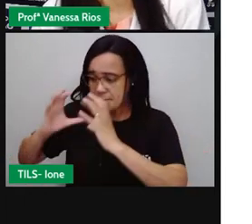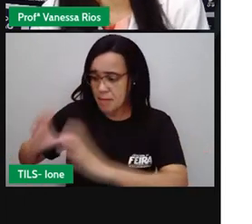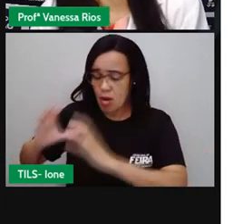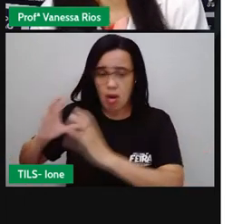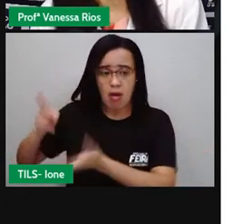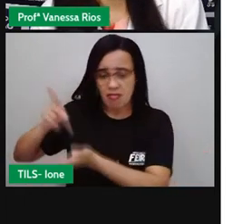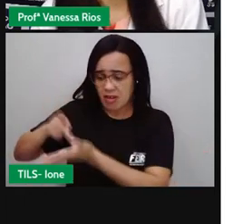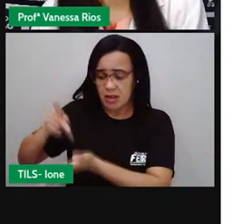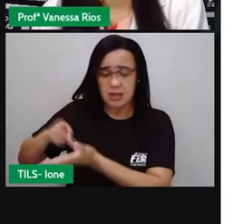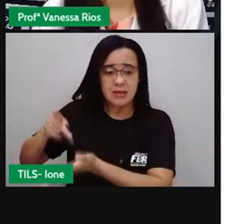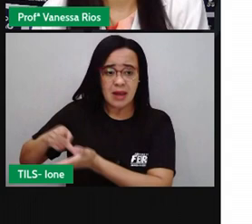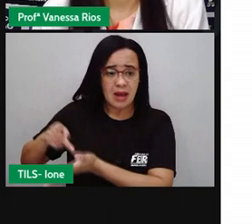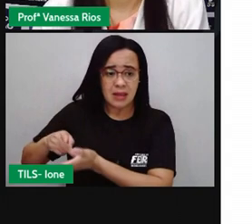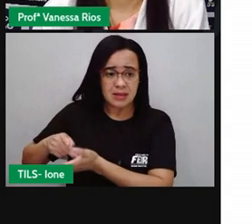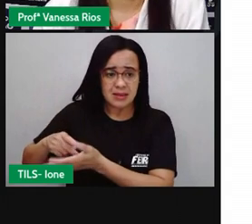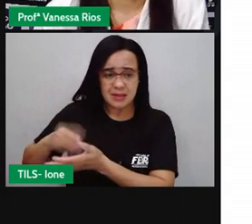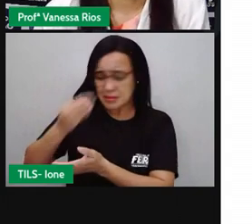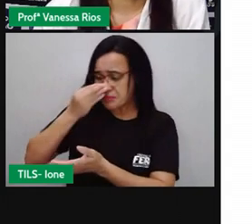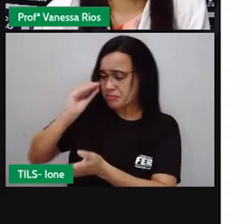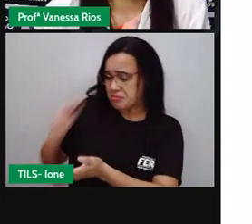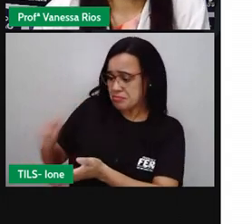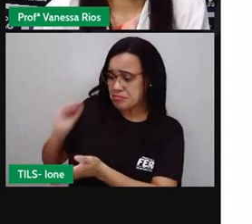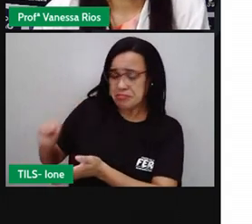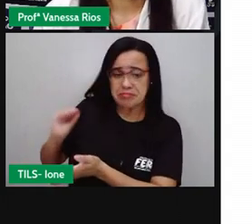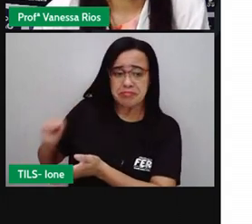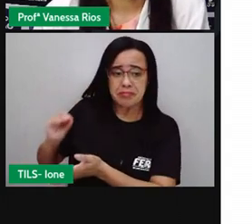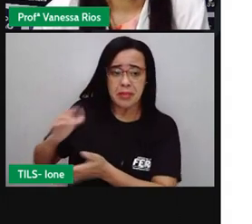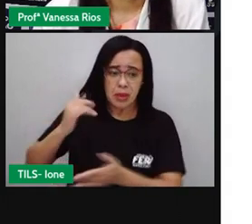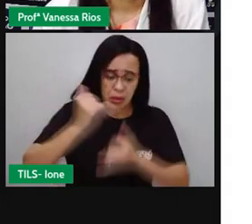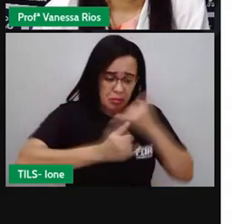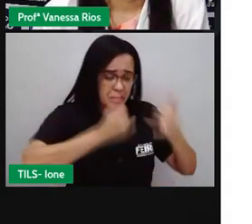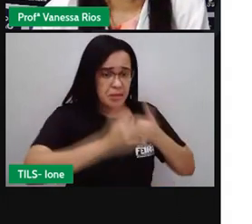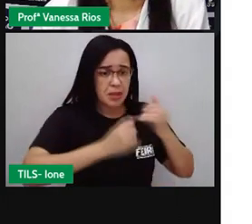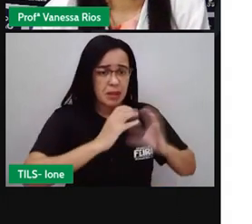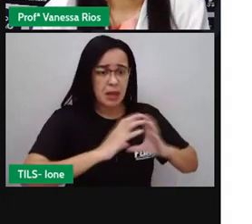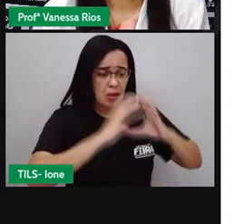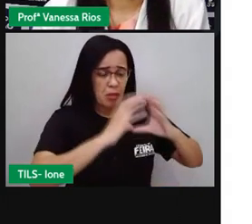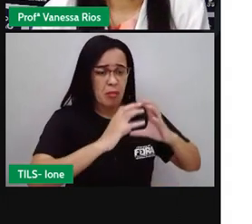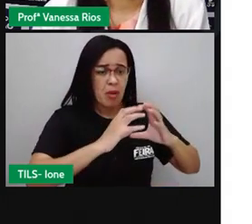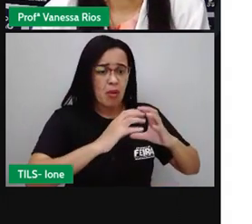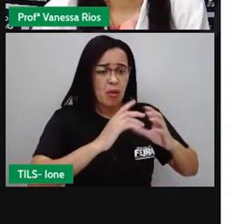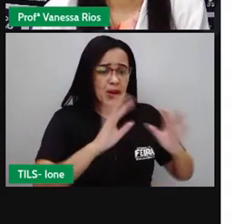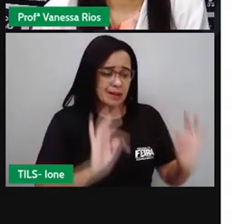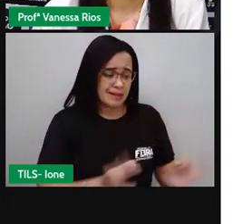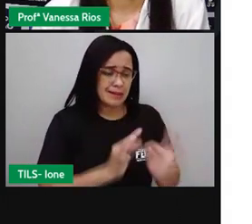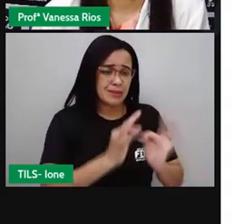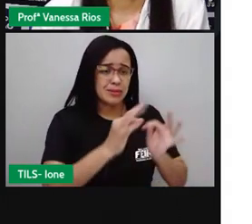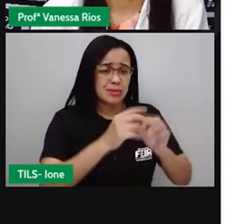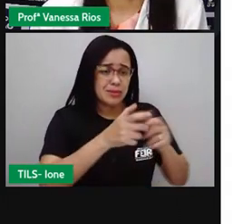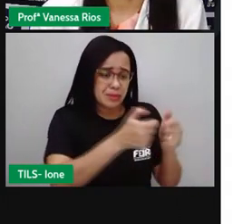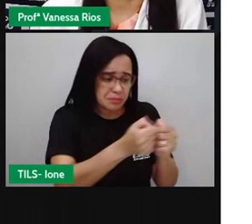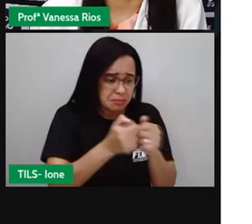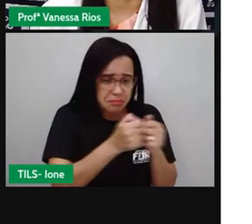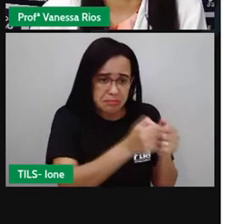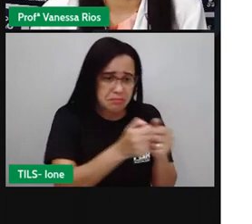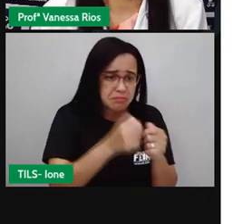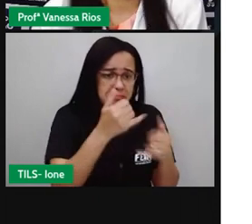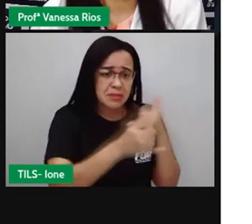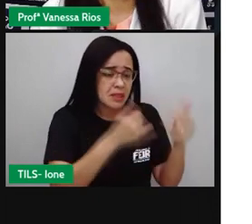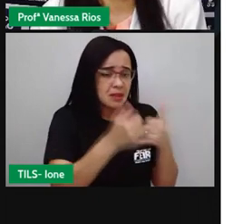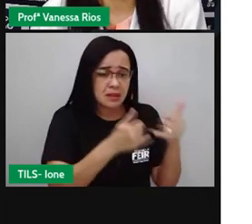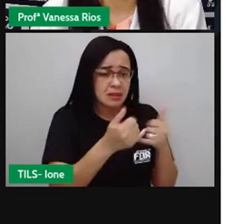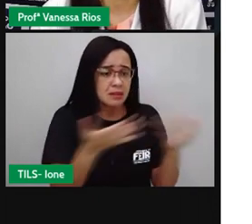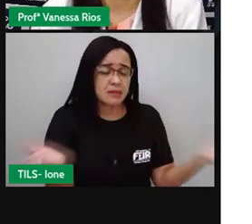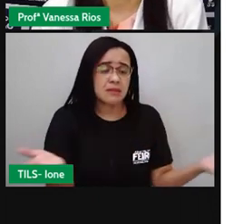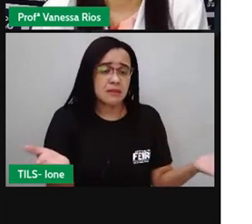brincar com a bola lá do jogo de videogame. E aí simplesmente diz, né? Legal, legal,